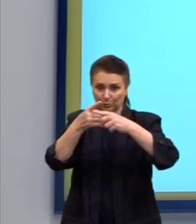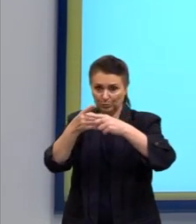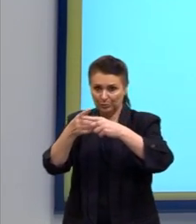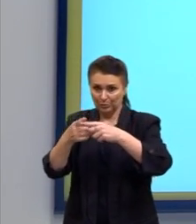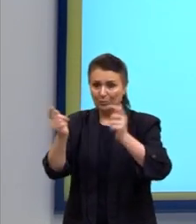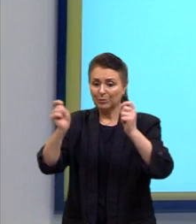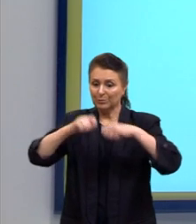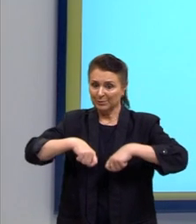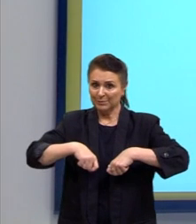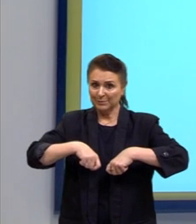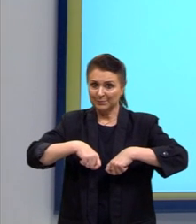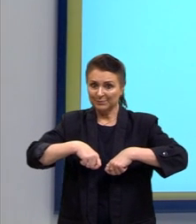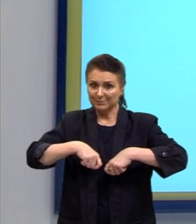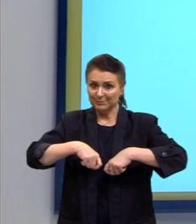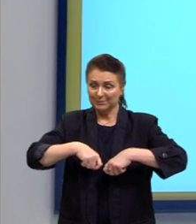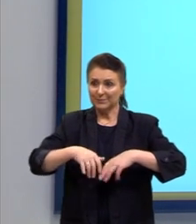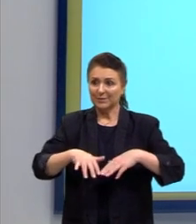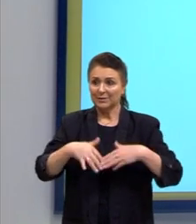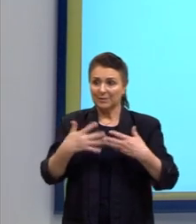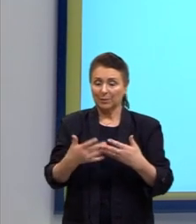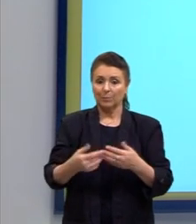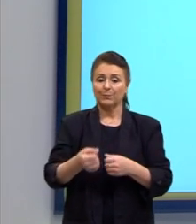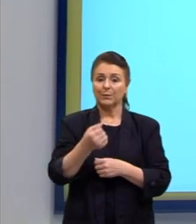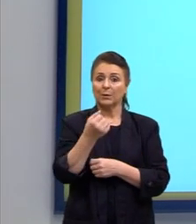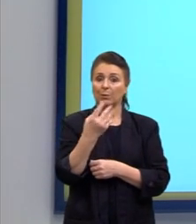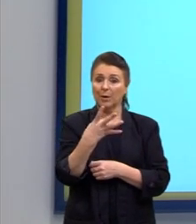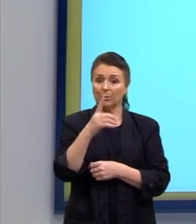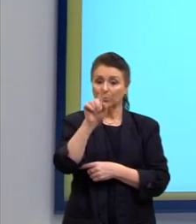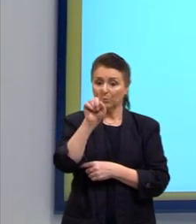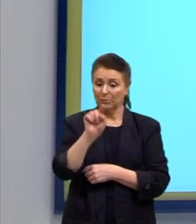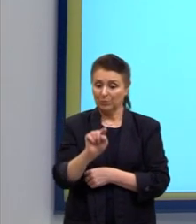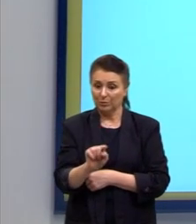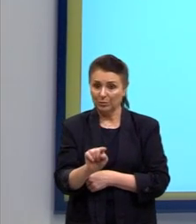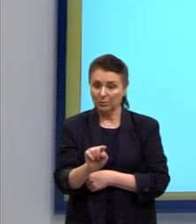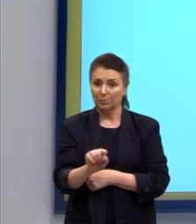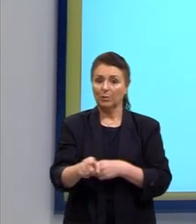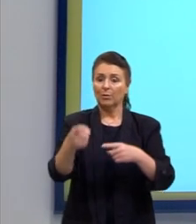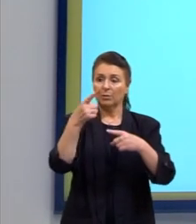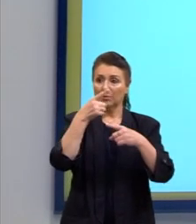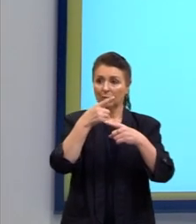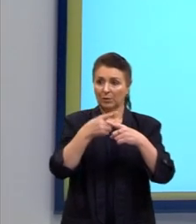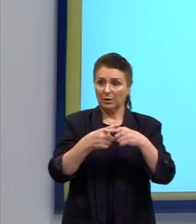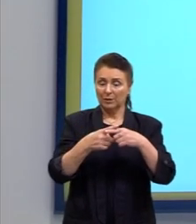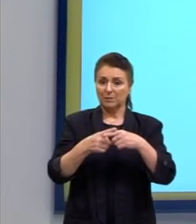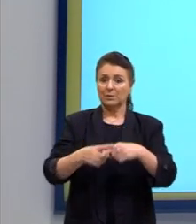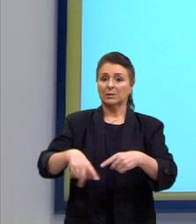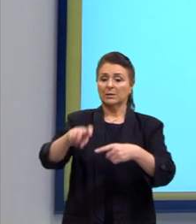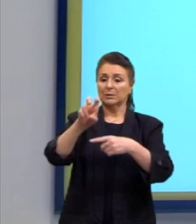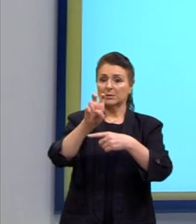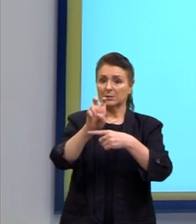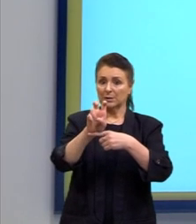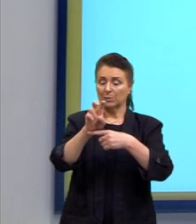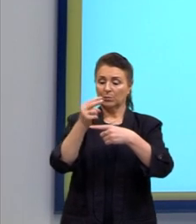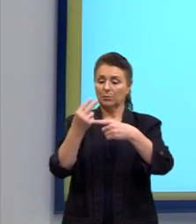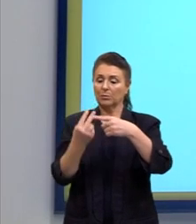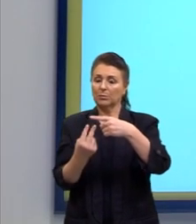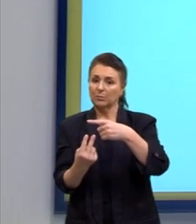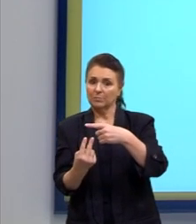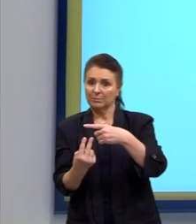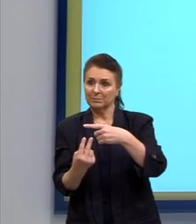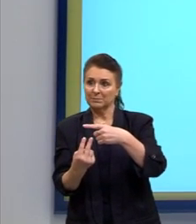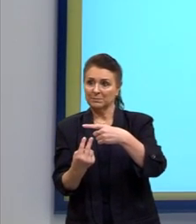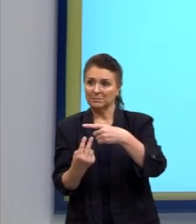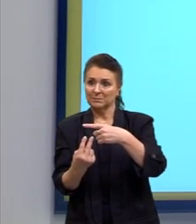possibilidades. Então, o 4 fatorial vezes o fatorial de 5 dividido pelo